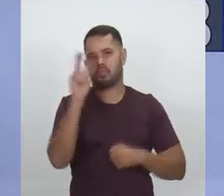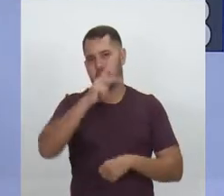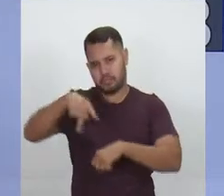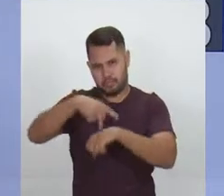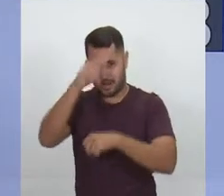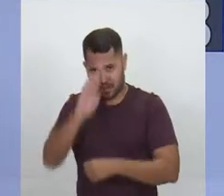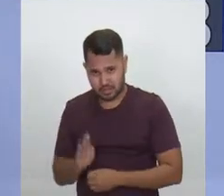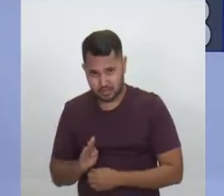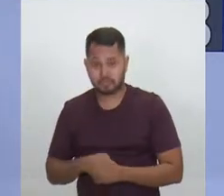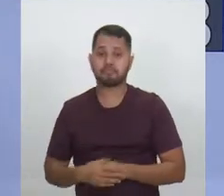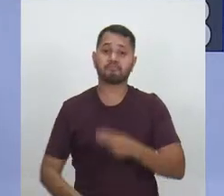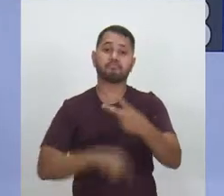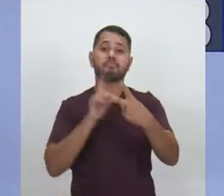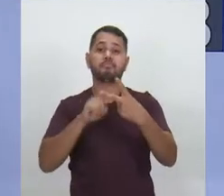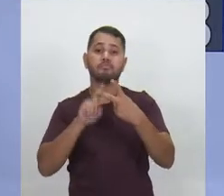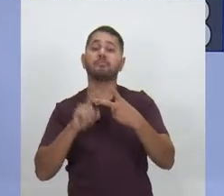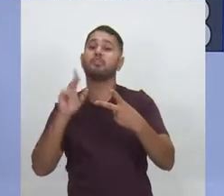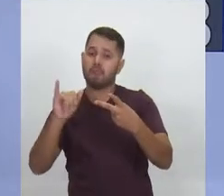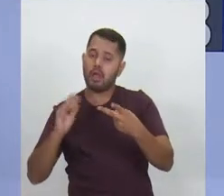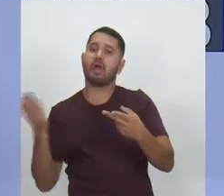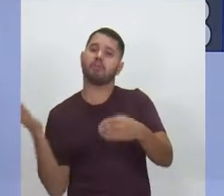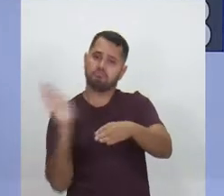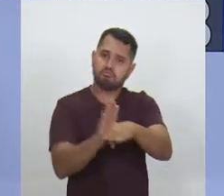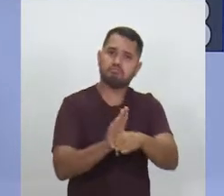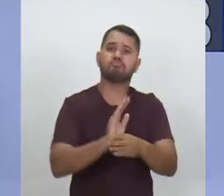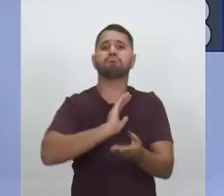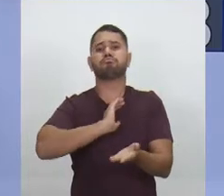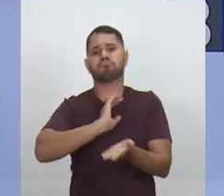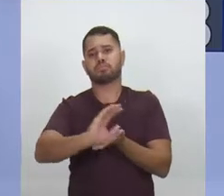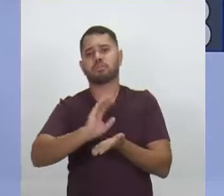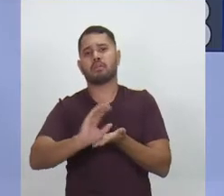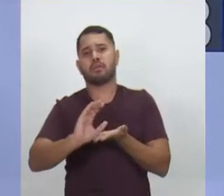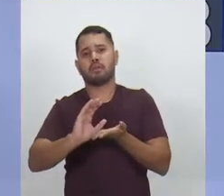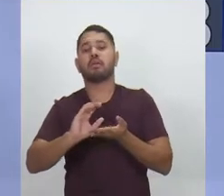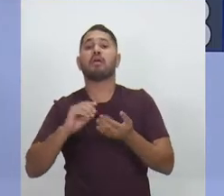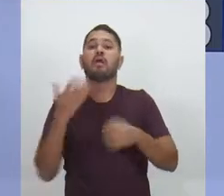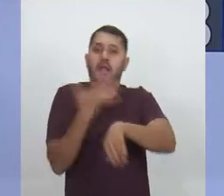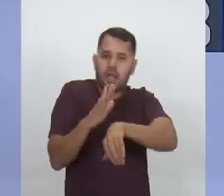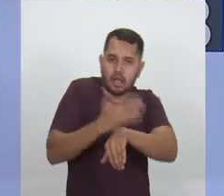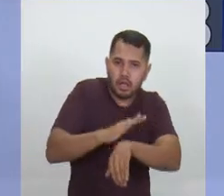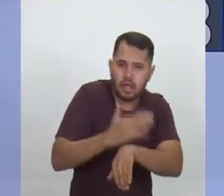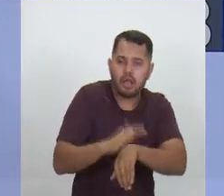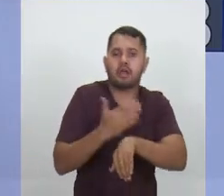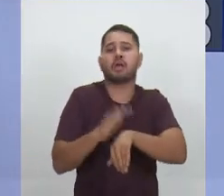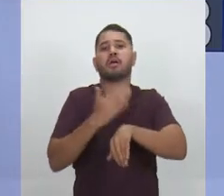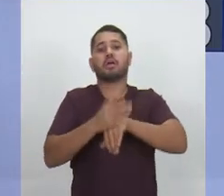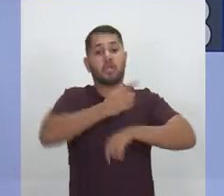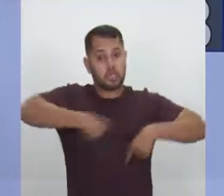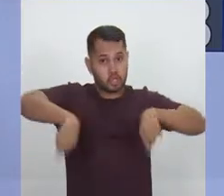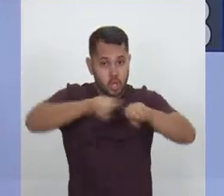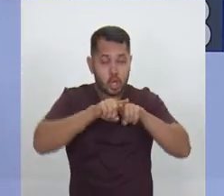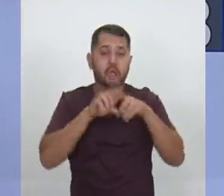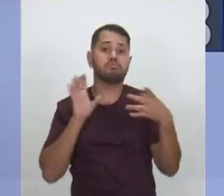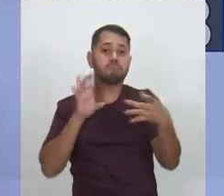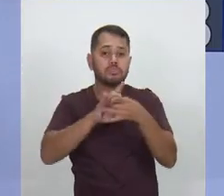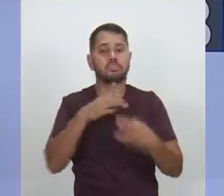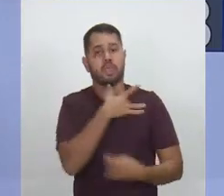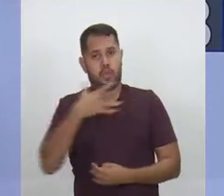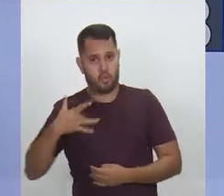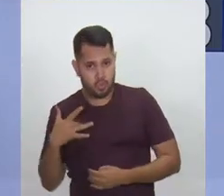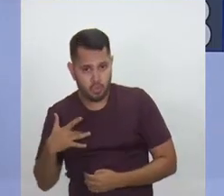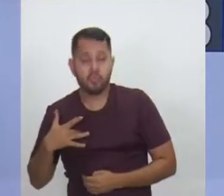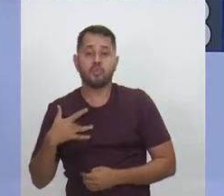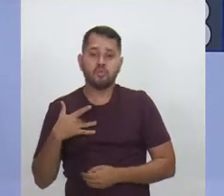Segundo, nós vamos investir na capacitação da nossa rede de saúde